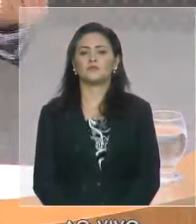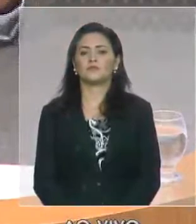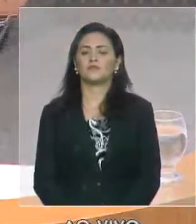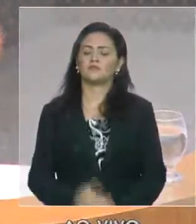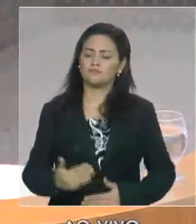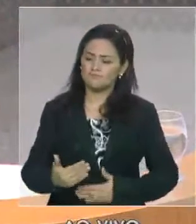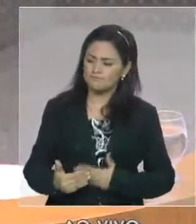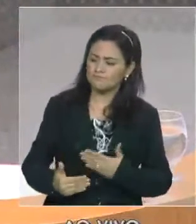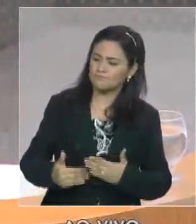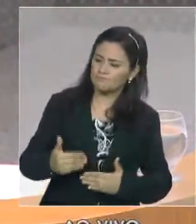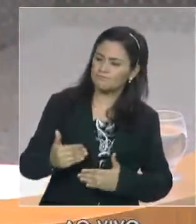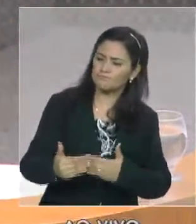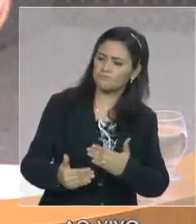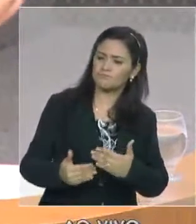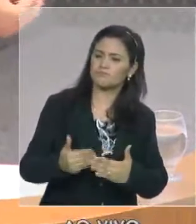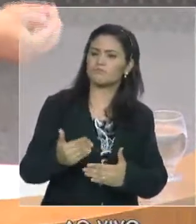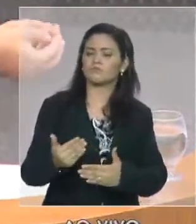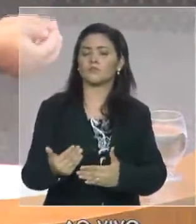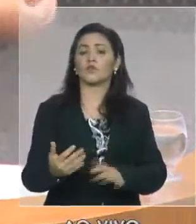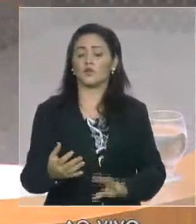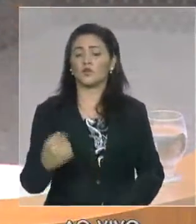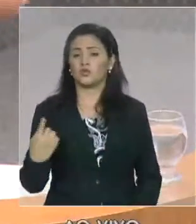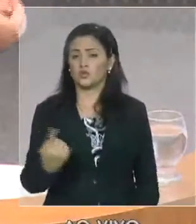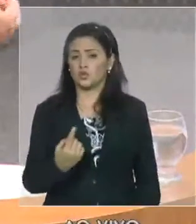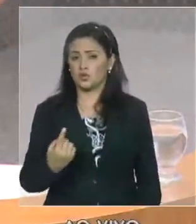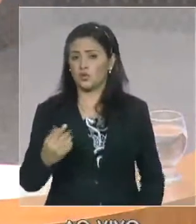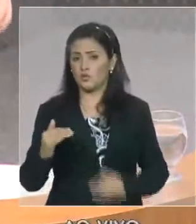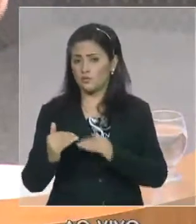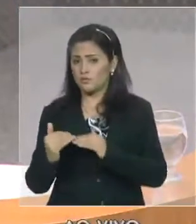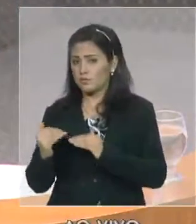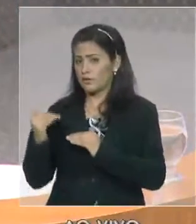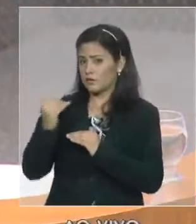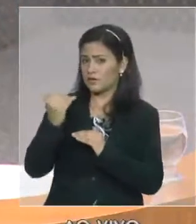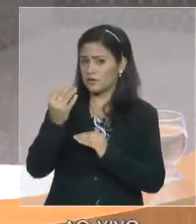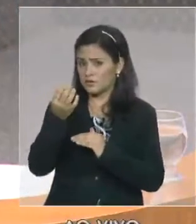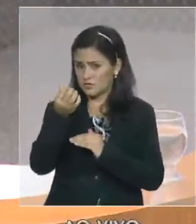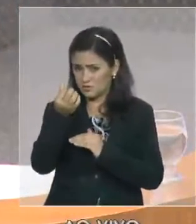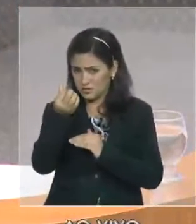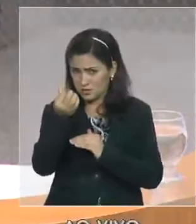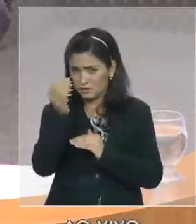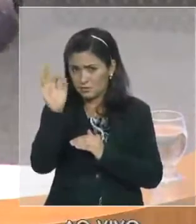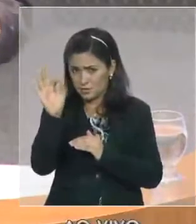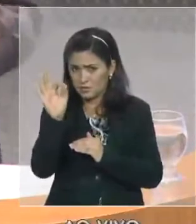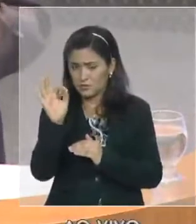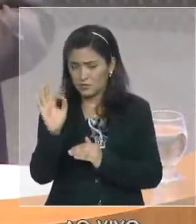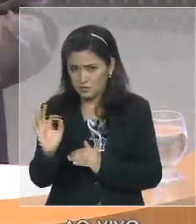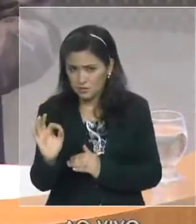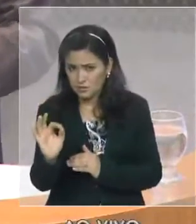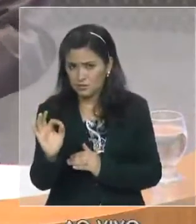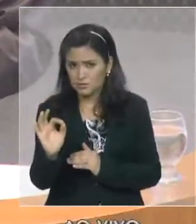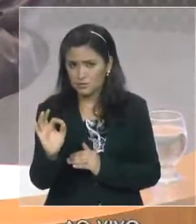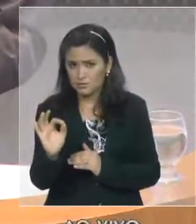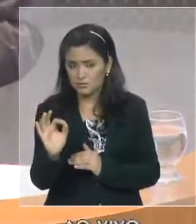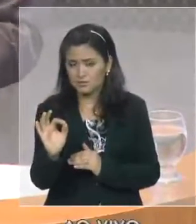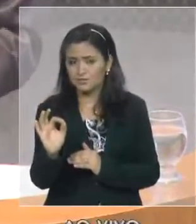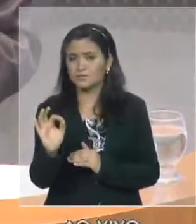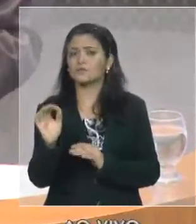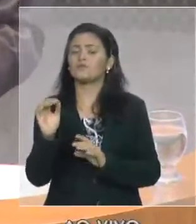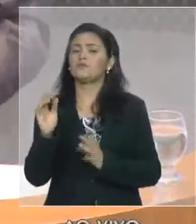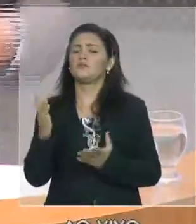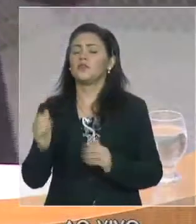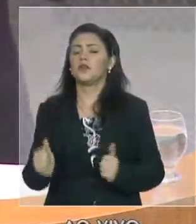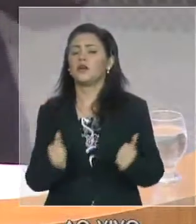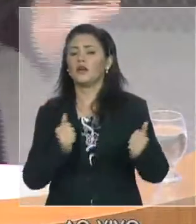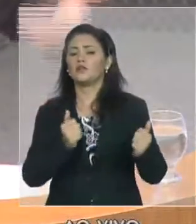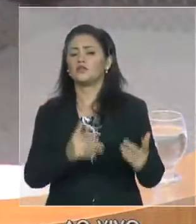Se nós aumentamos 6% da participação dos servidores públicos na receita corrente líquida em apenas um ano,